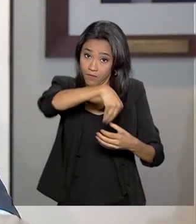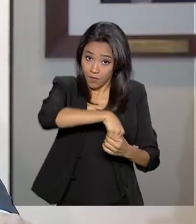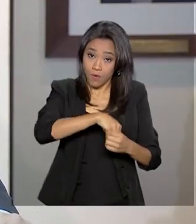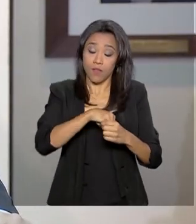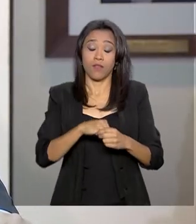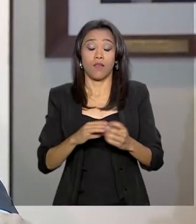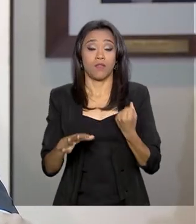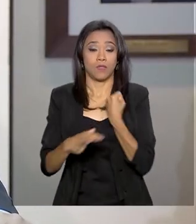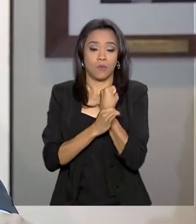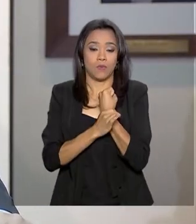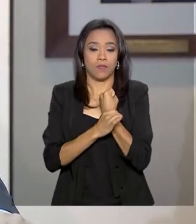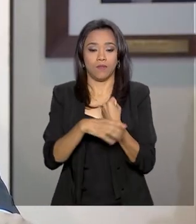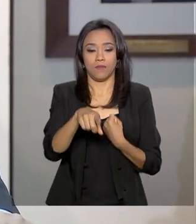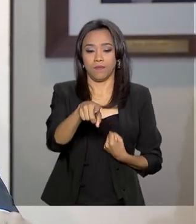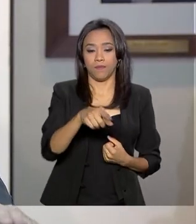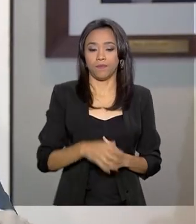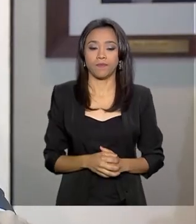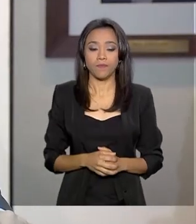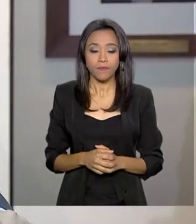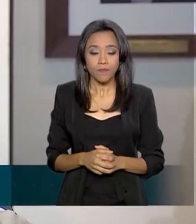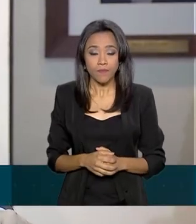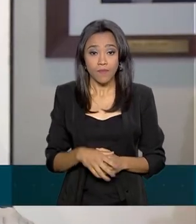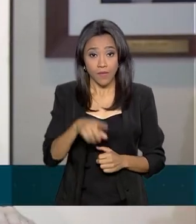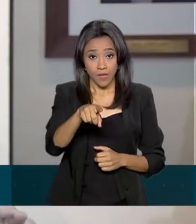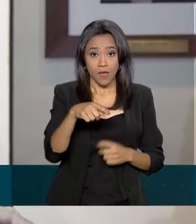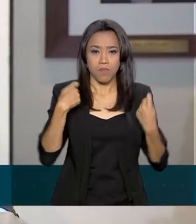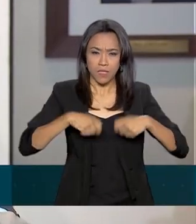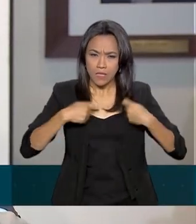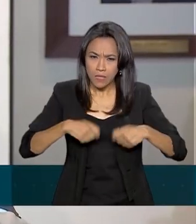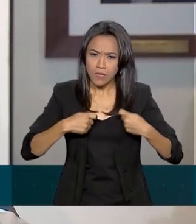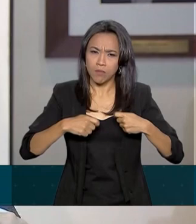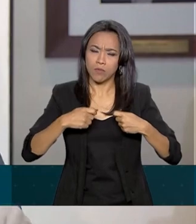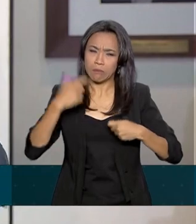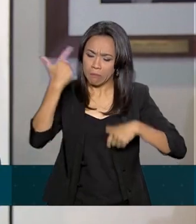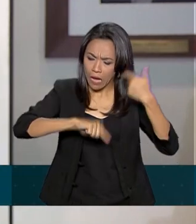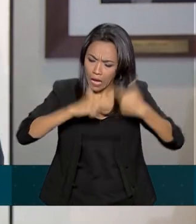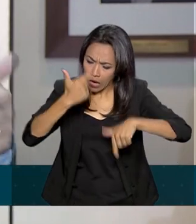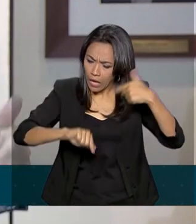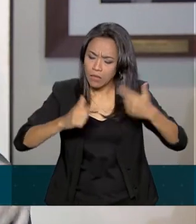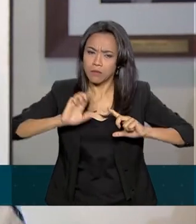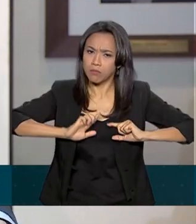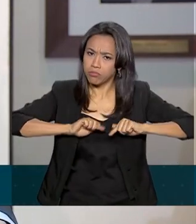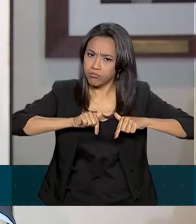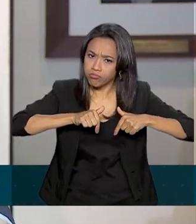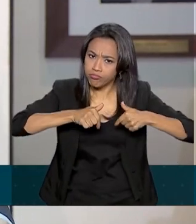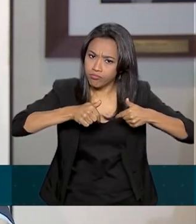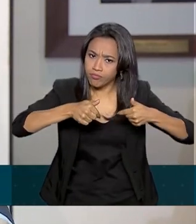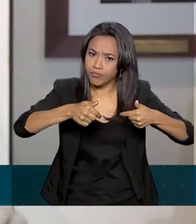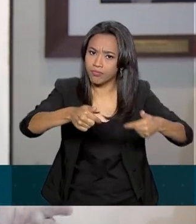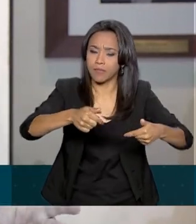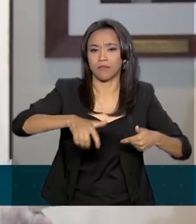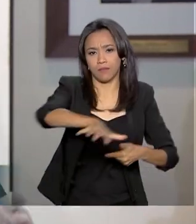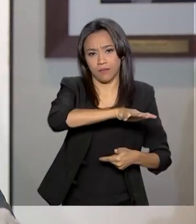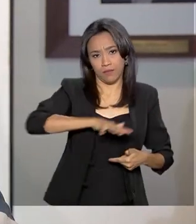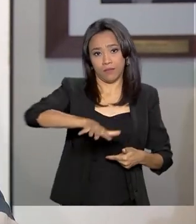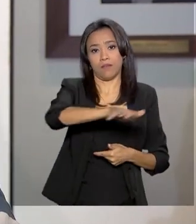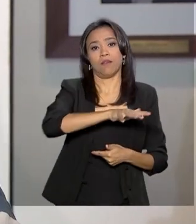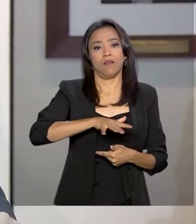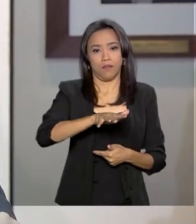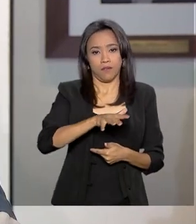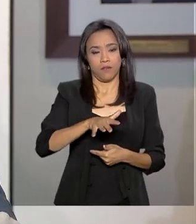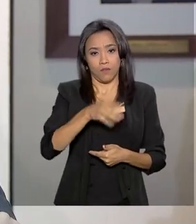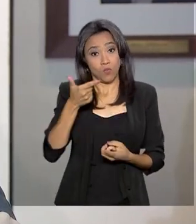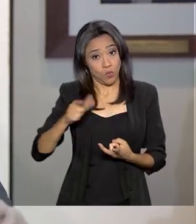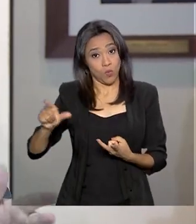Nós temos que aprofundar os trabalhos dessa área, sem demérito nenhum dos trabalhos que têm sido realizados, são muito bons,